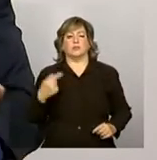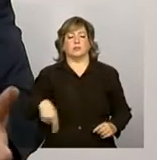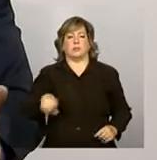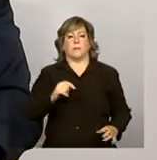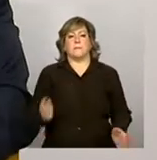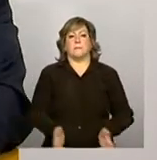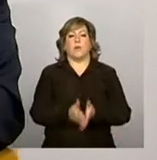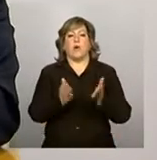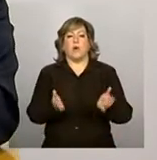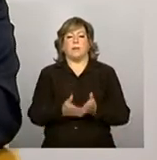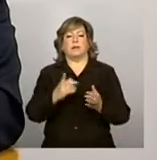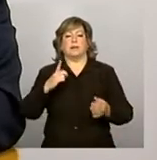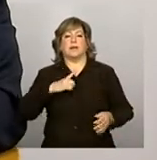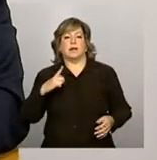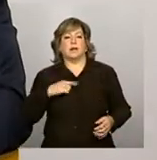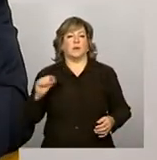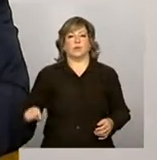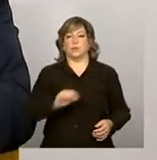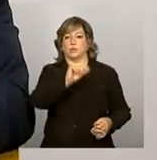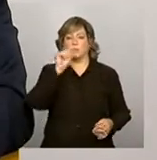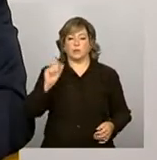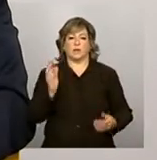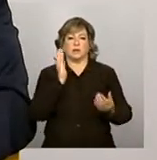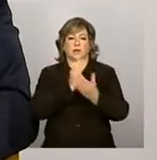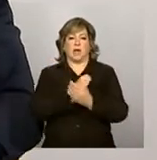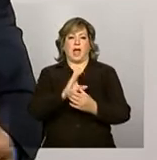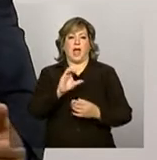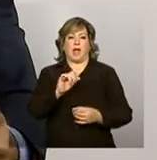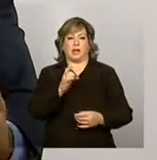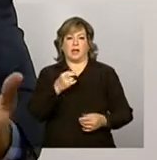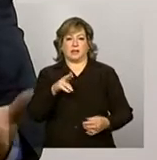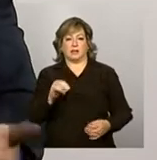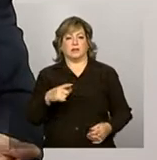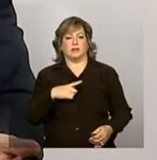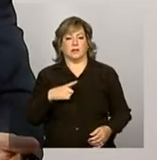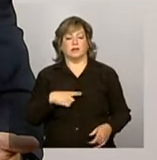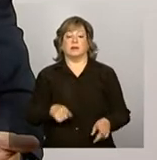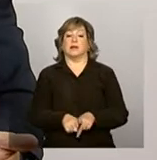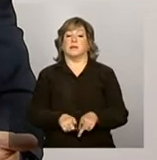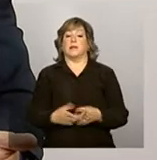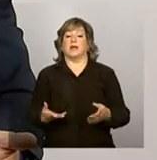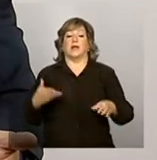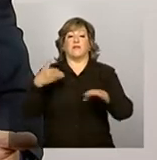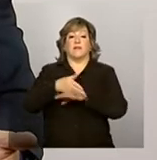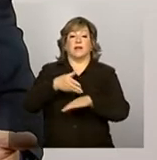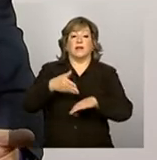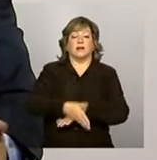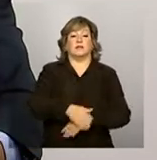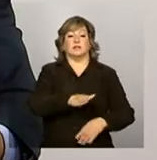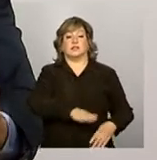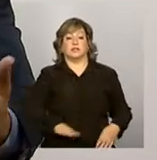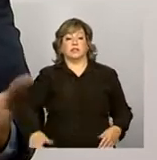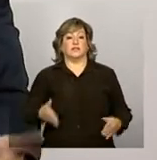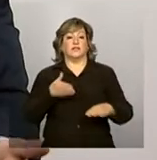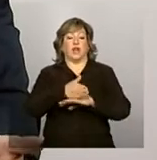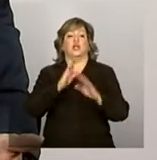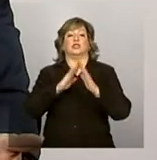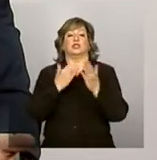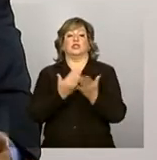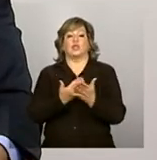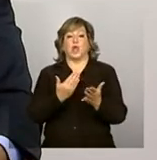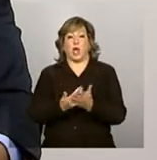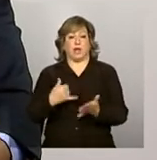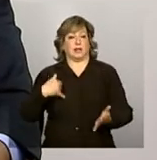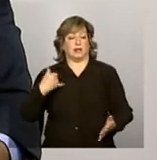de pobreza está sendo coberta pelos cadastros e pelo programa, a frequência escolar dos beneficiários, dos que estão em idade